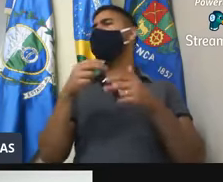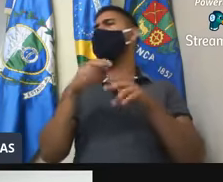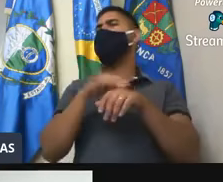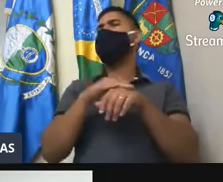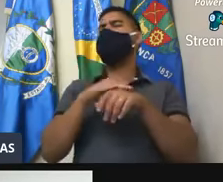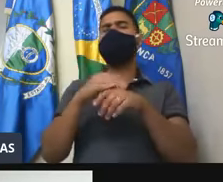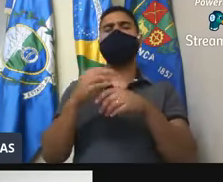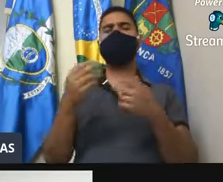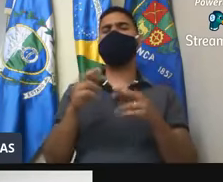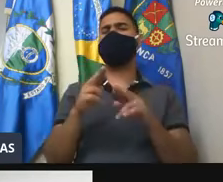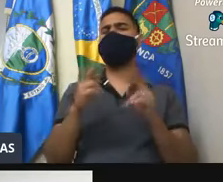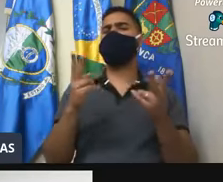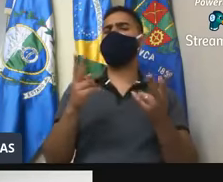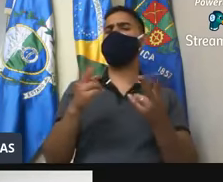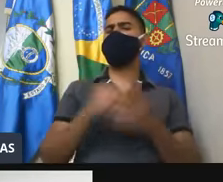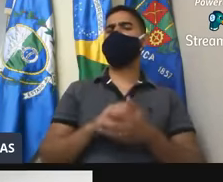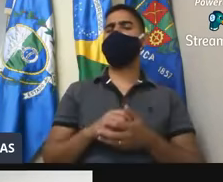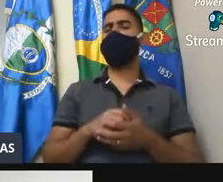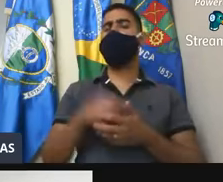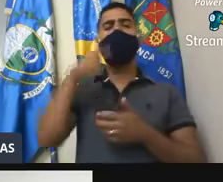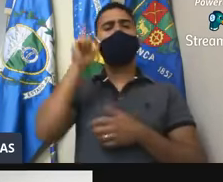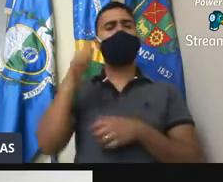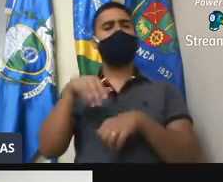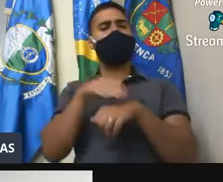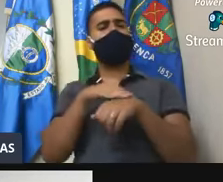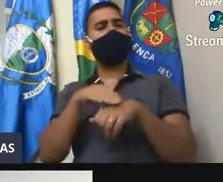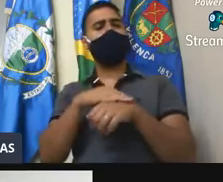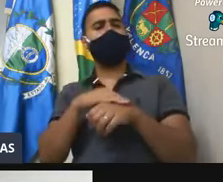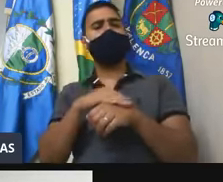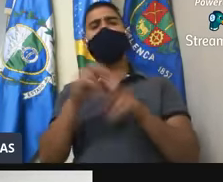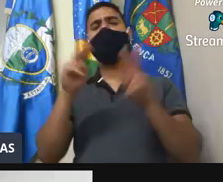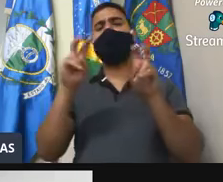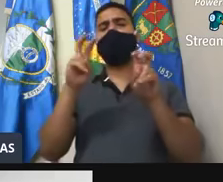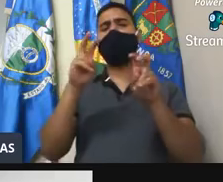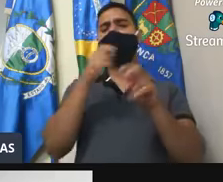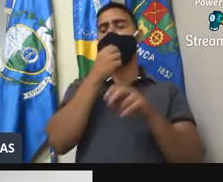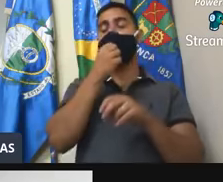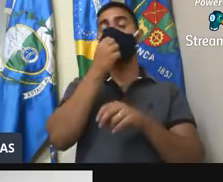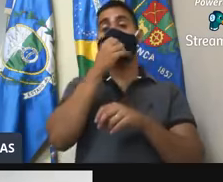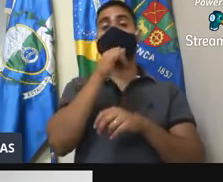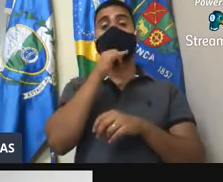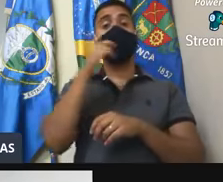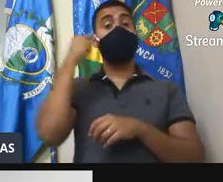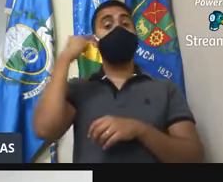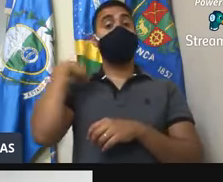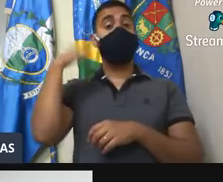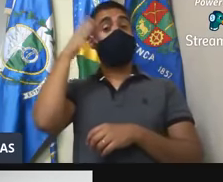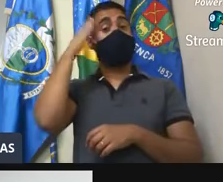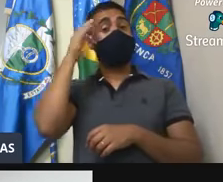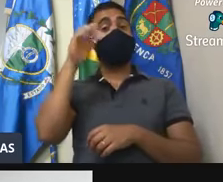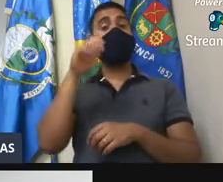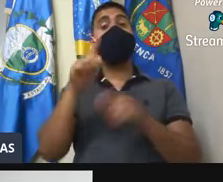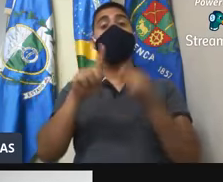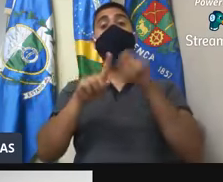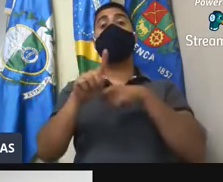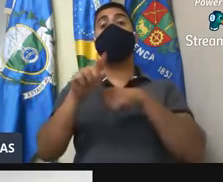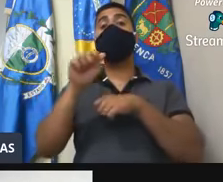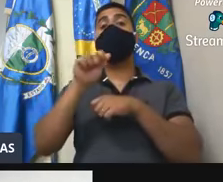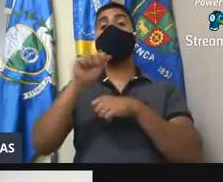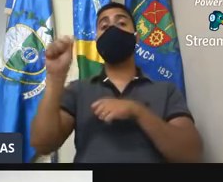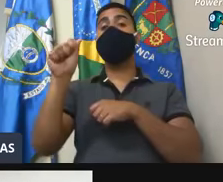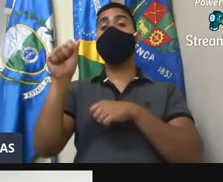Então, nós conversávamos ontem, né, vereador David, aqui no pátio, sobre essa questão, vereador Rafael, em abril, não sei se vocês lembram, em abril, lembro da data,